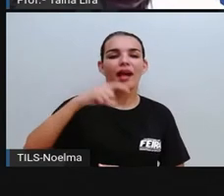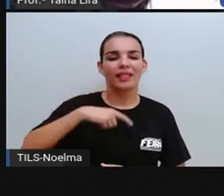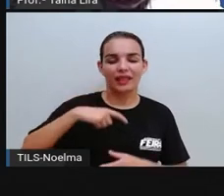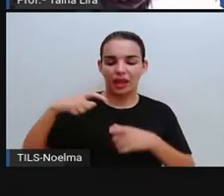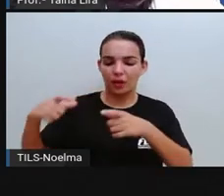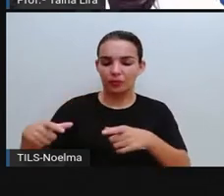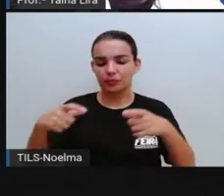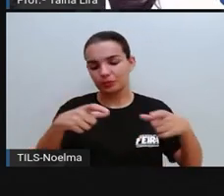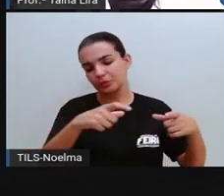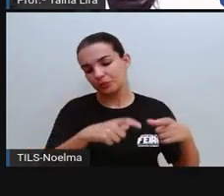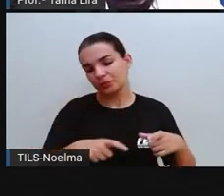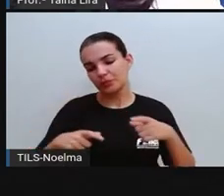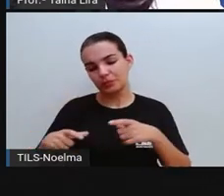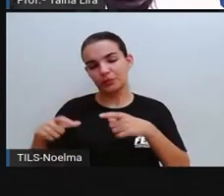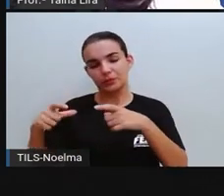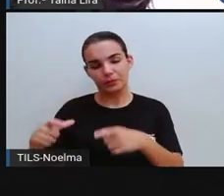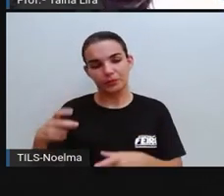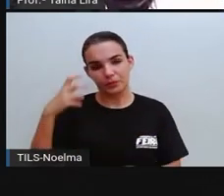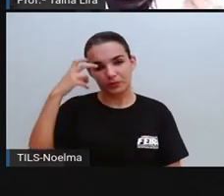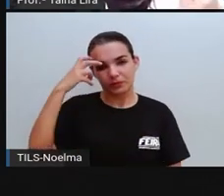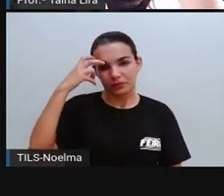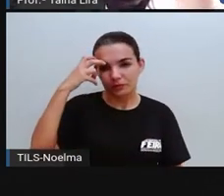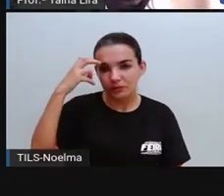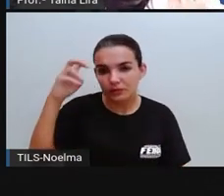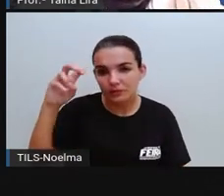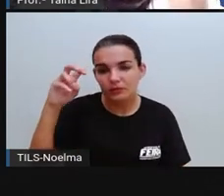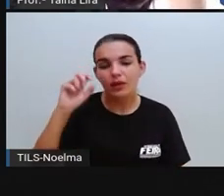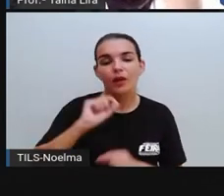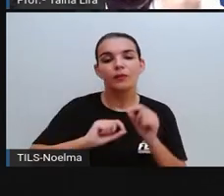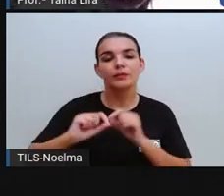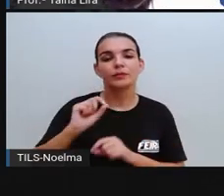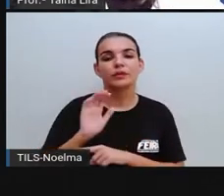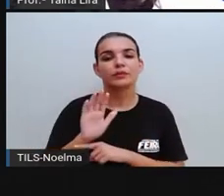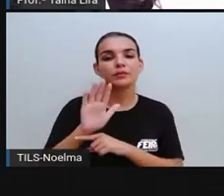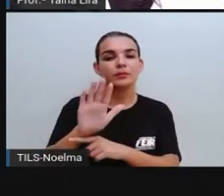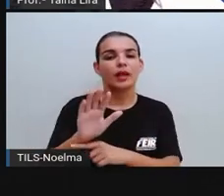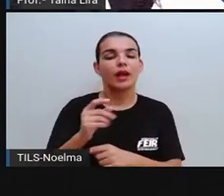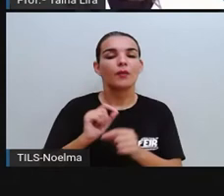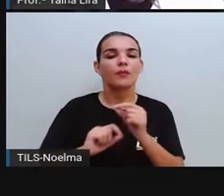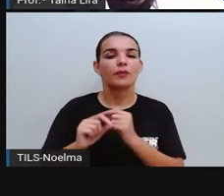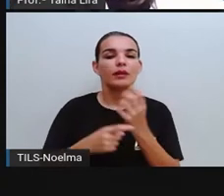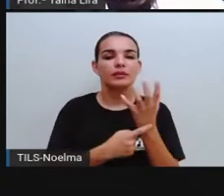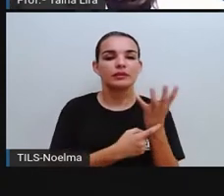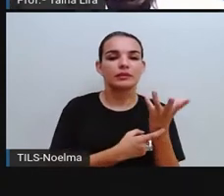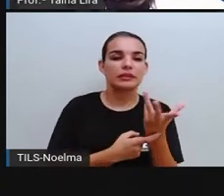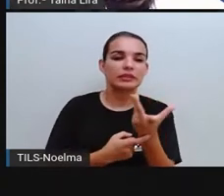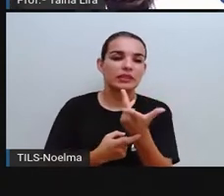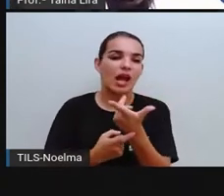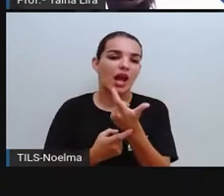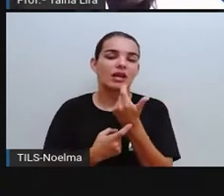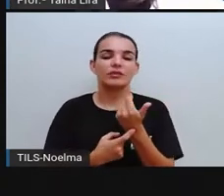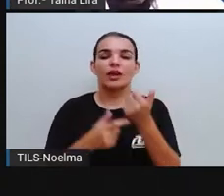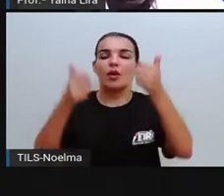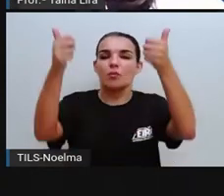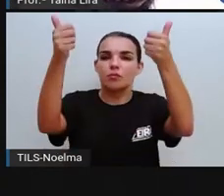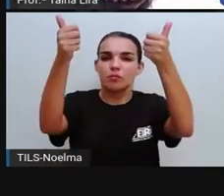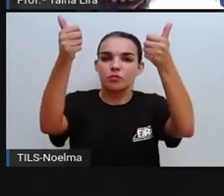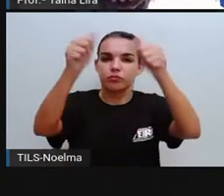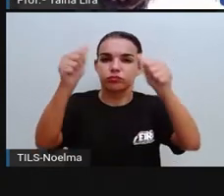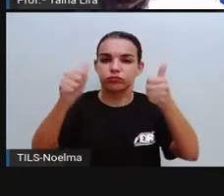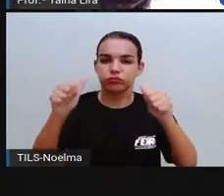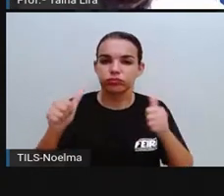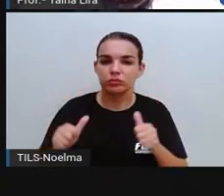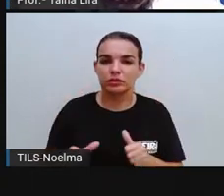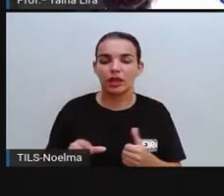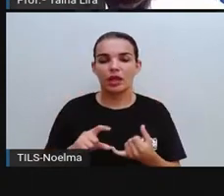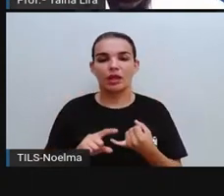que vão, que servem para oferecer cultura. Então, por exemplo, um museu. Um museu é um